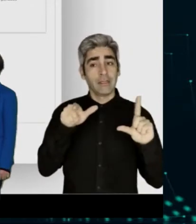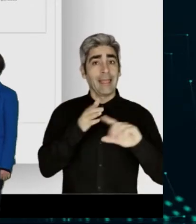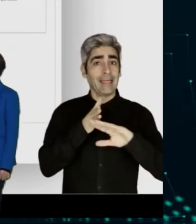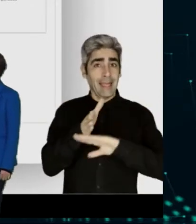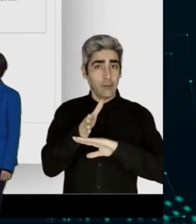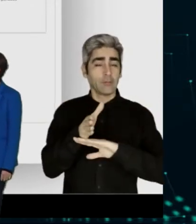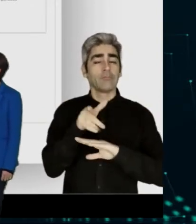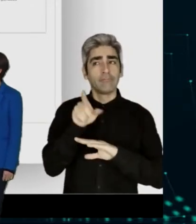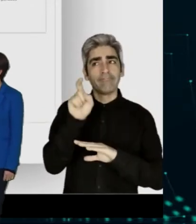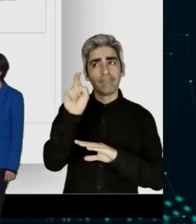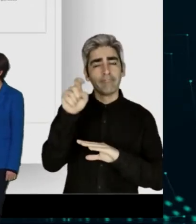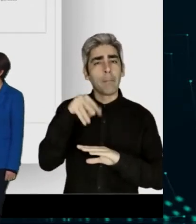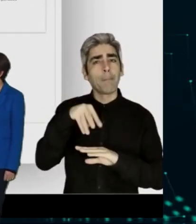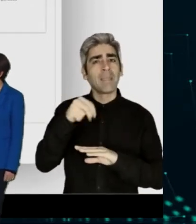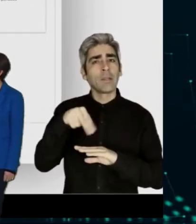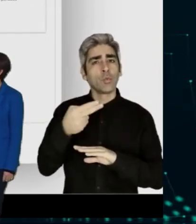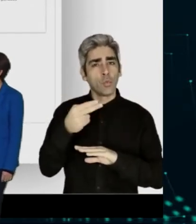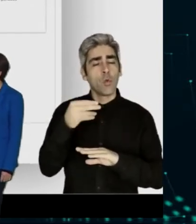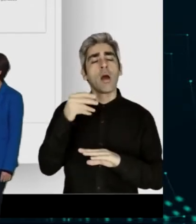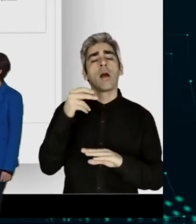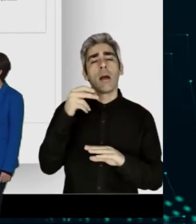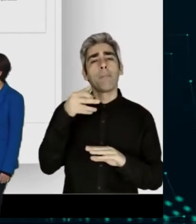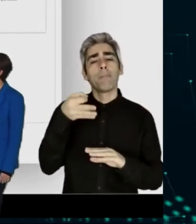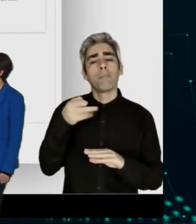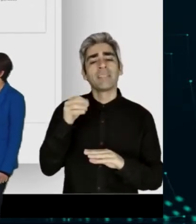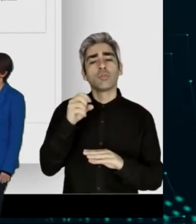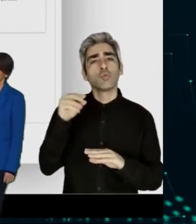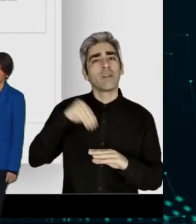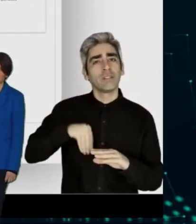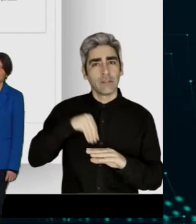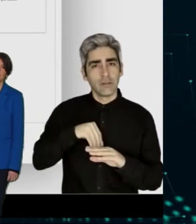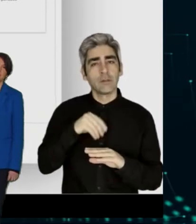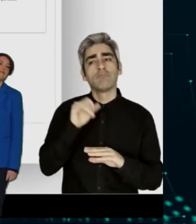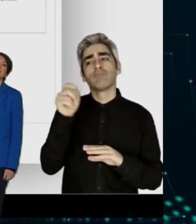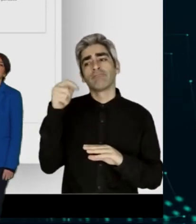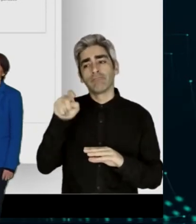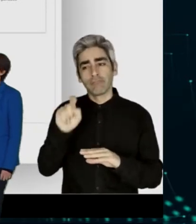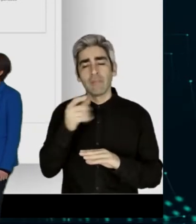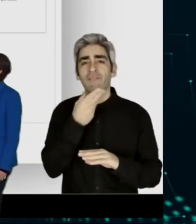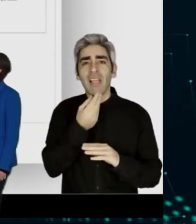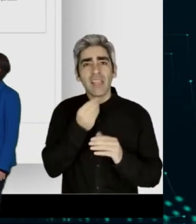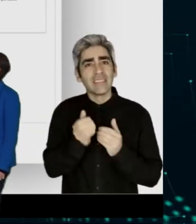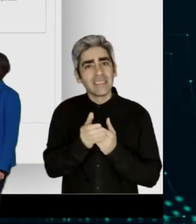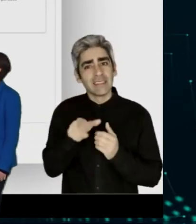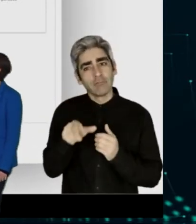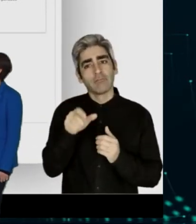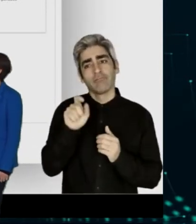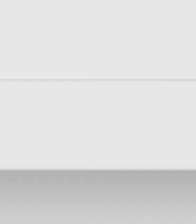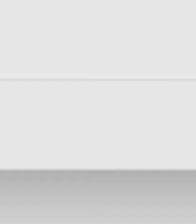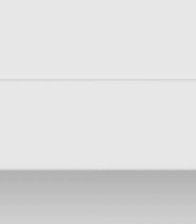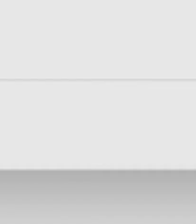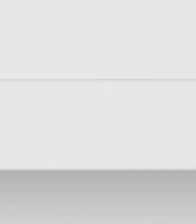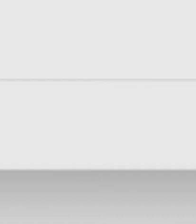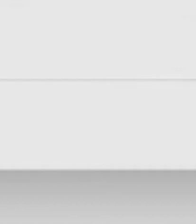possibilidade de decidir em tempo real se pretende avançar com o seu pedido de pensão, dispensando de recorrer ao atendimento